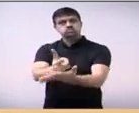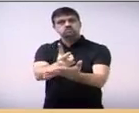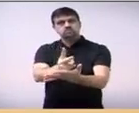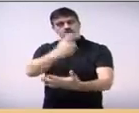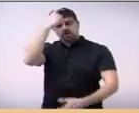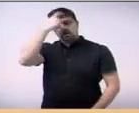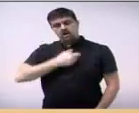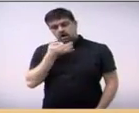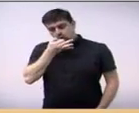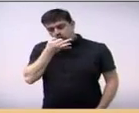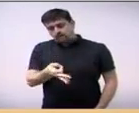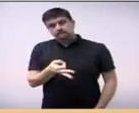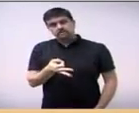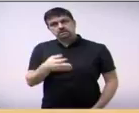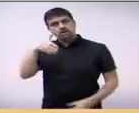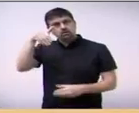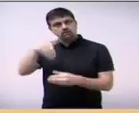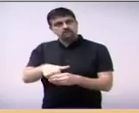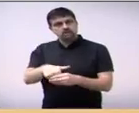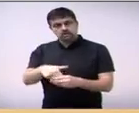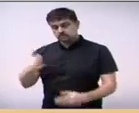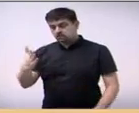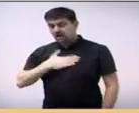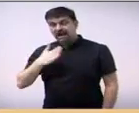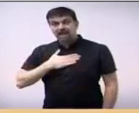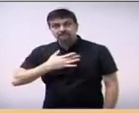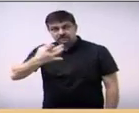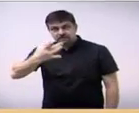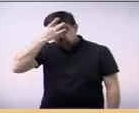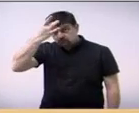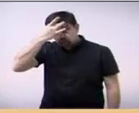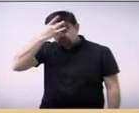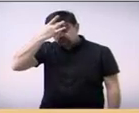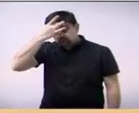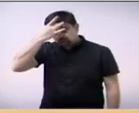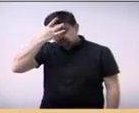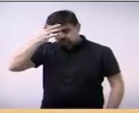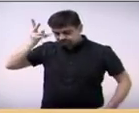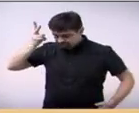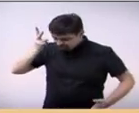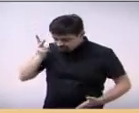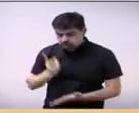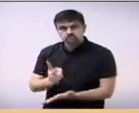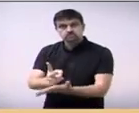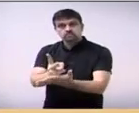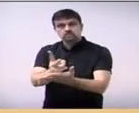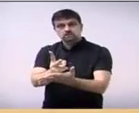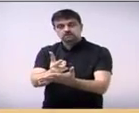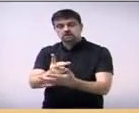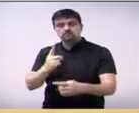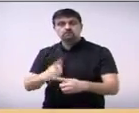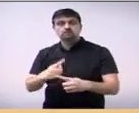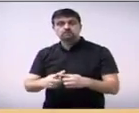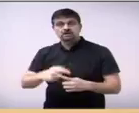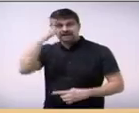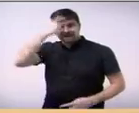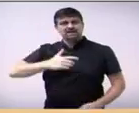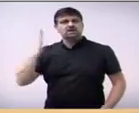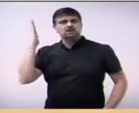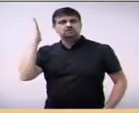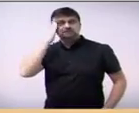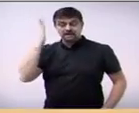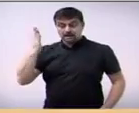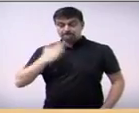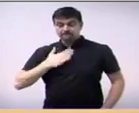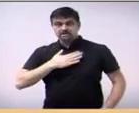Pois meu voto, minha conduta, é e sempre serão por consciência, por